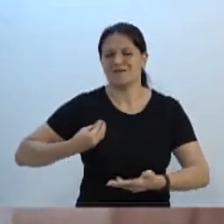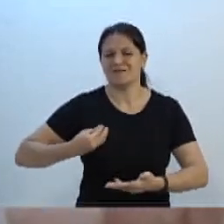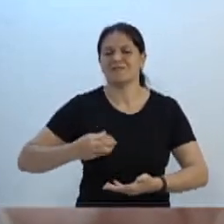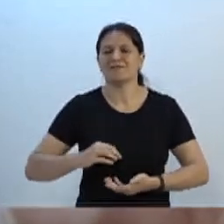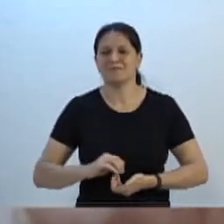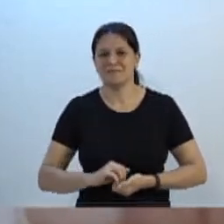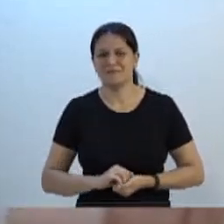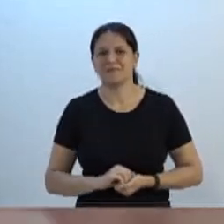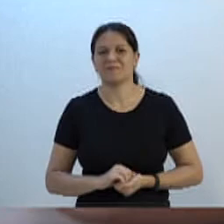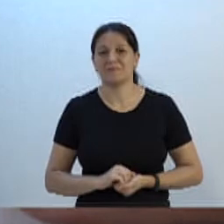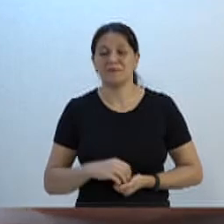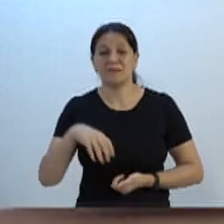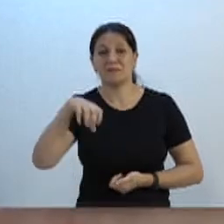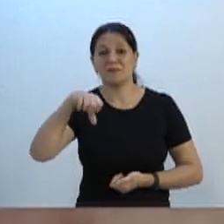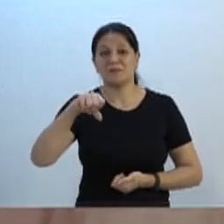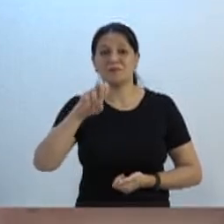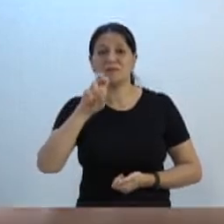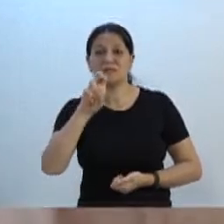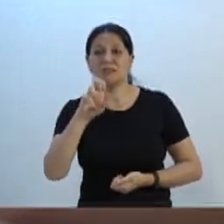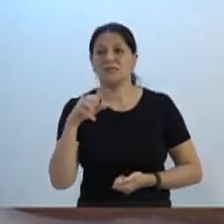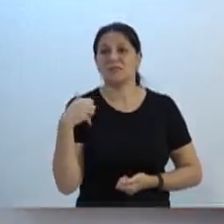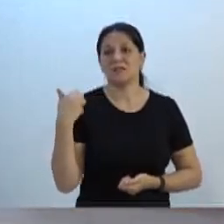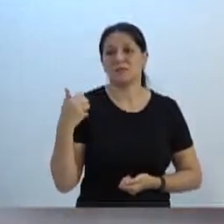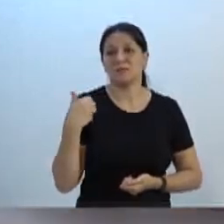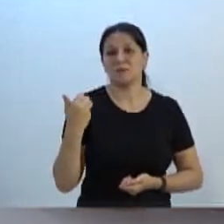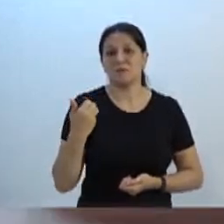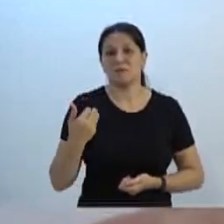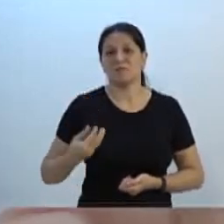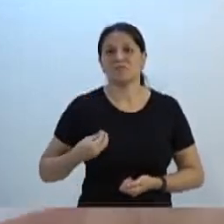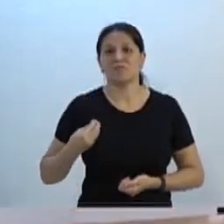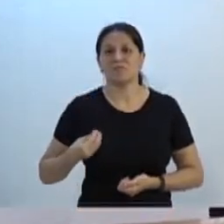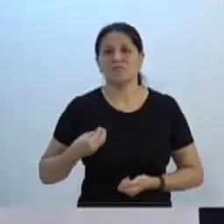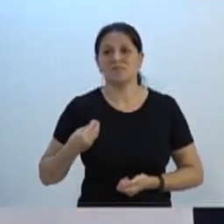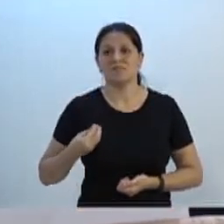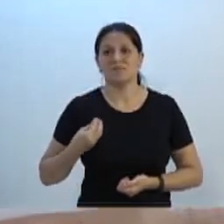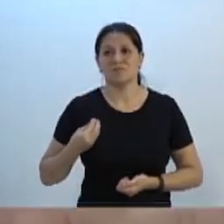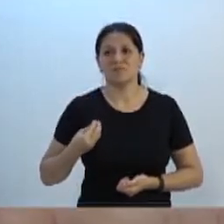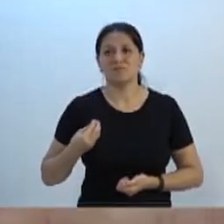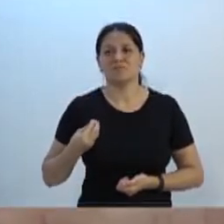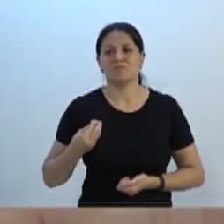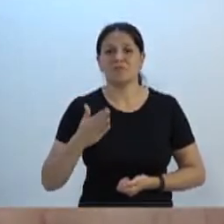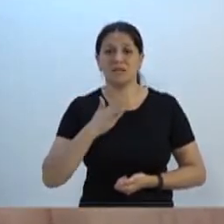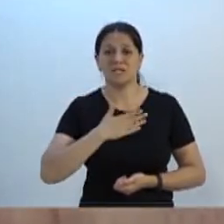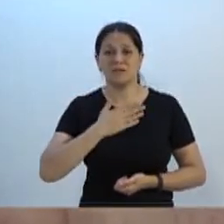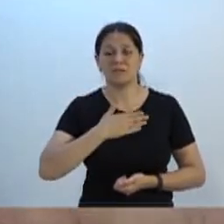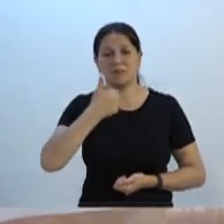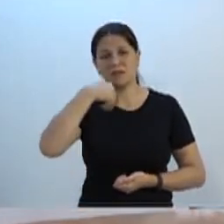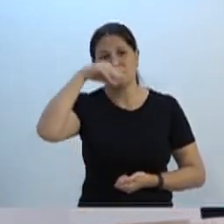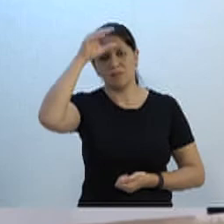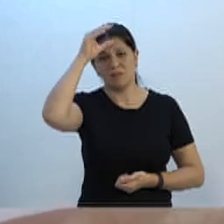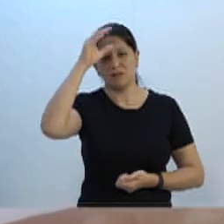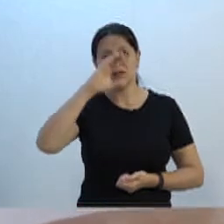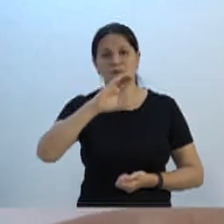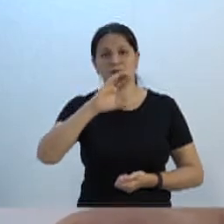E os 95 anos vividos pela minha tia Cecília,